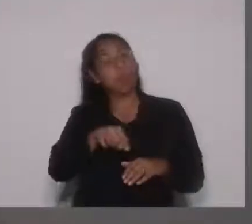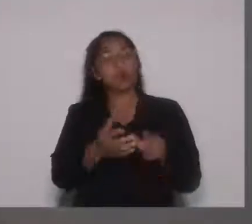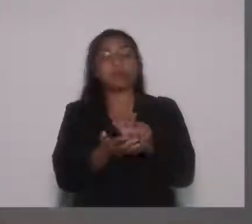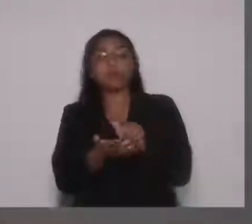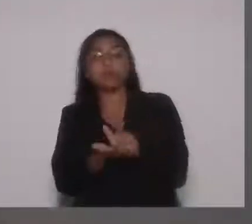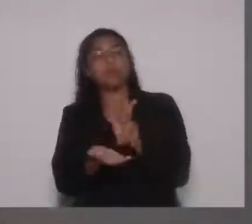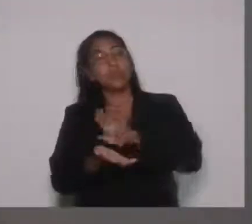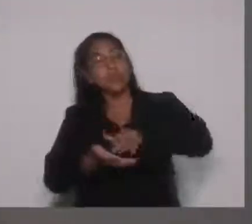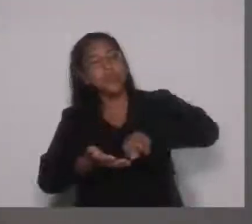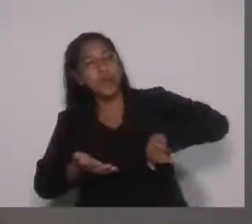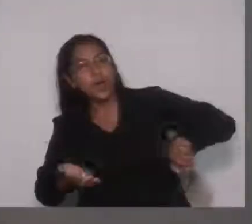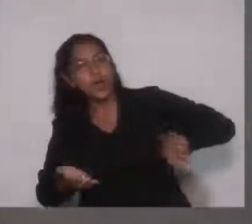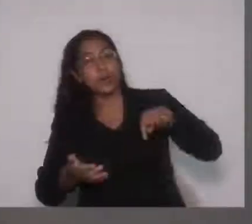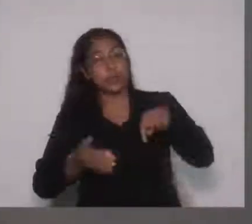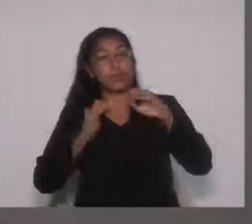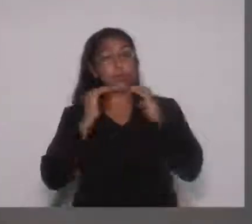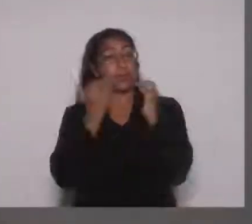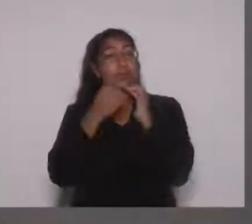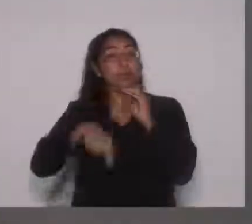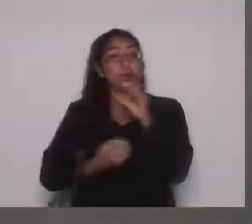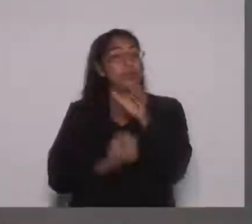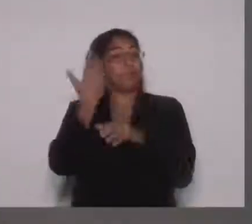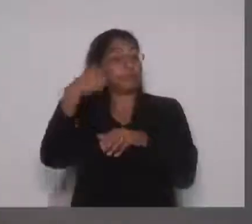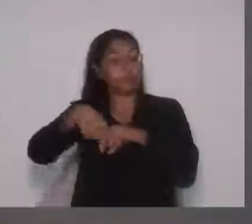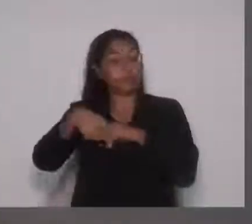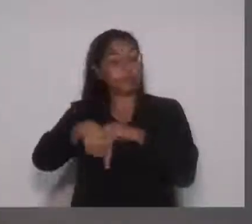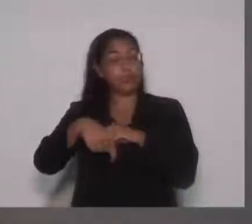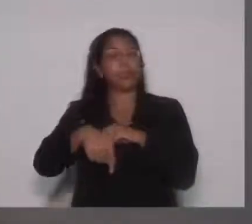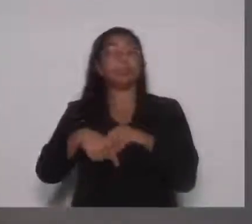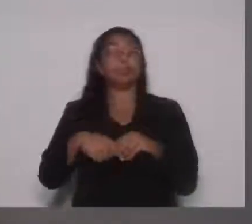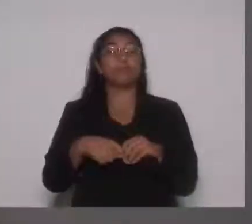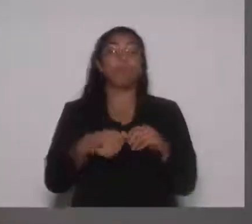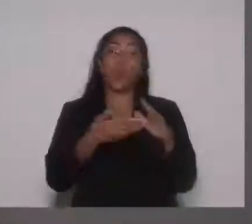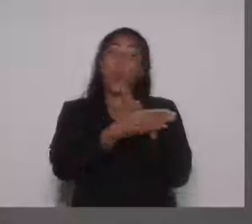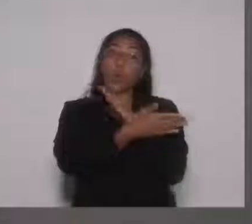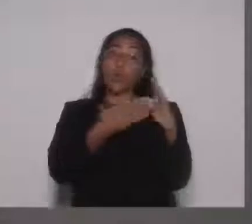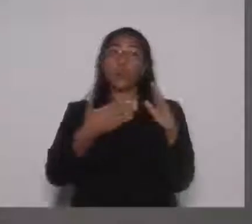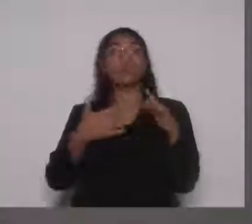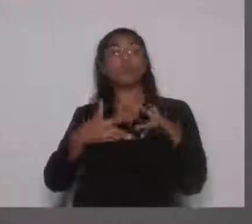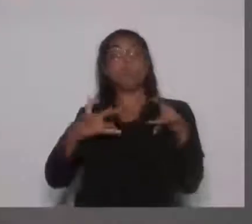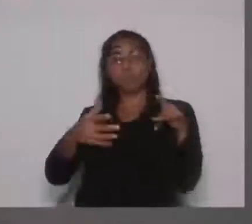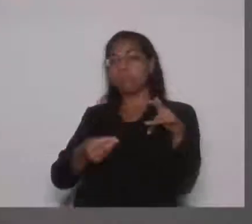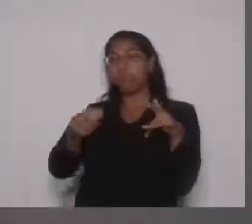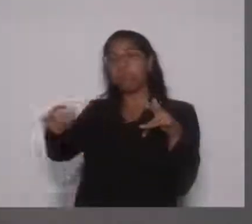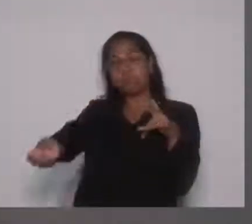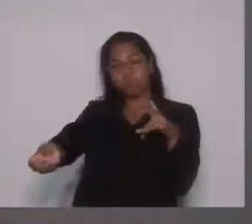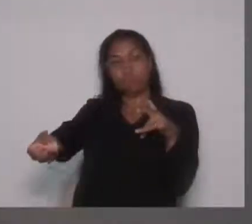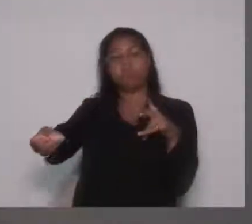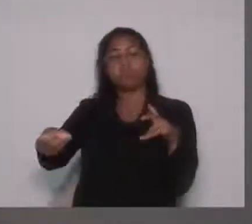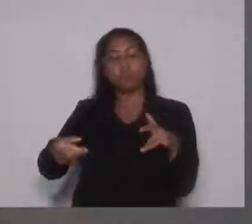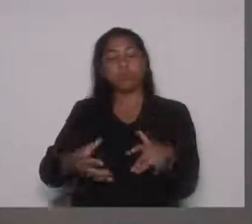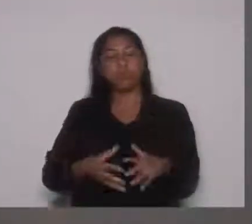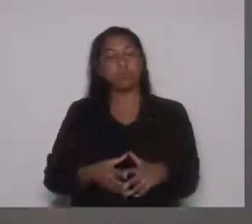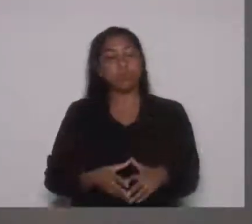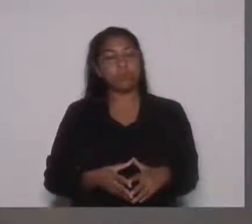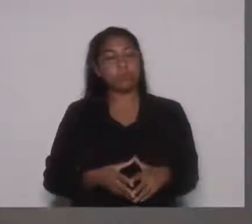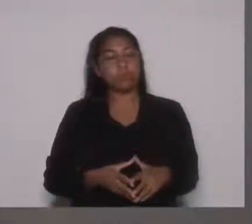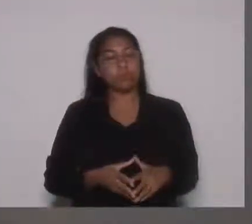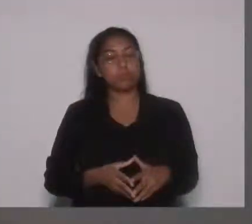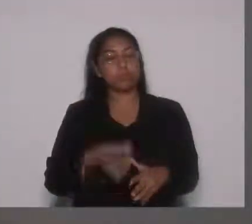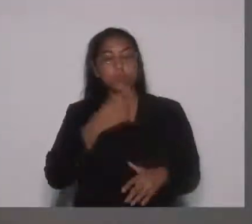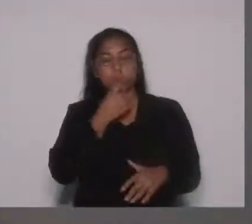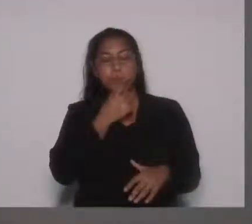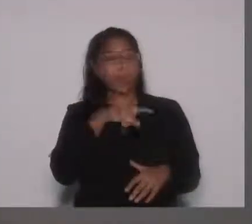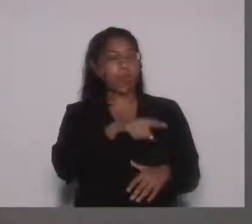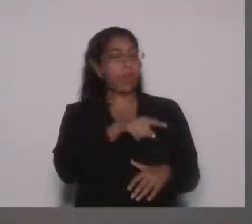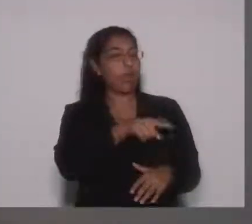criado aqui na Câmara por alguns autores que doaram os direitos autorais,